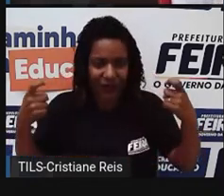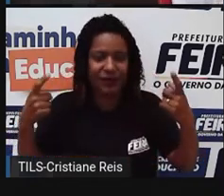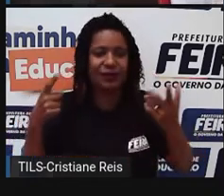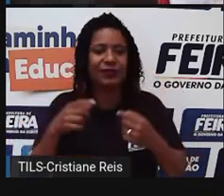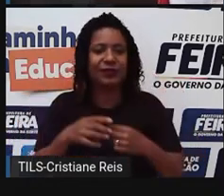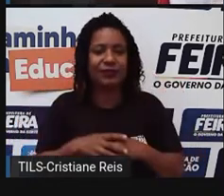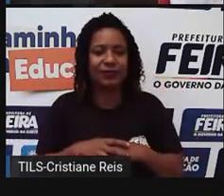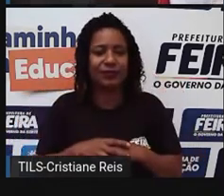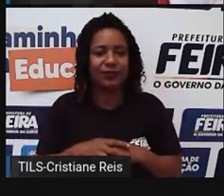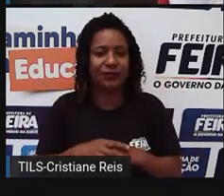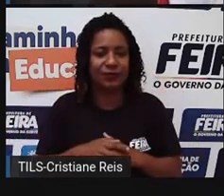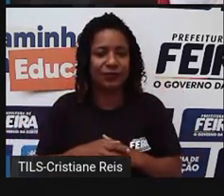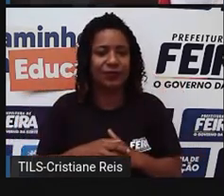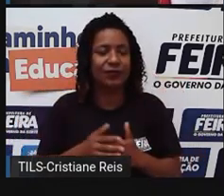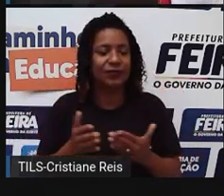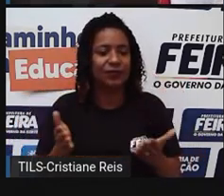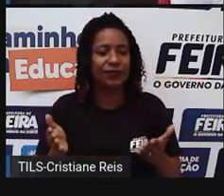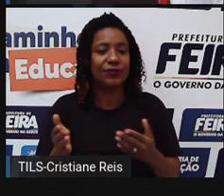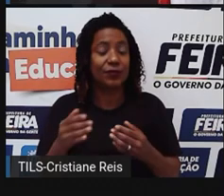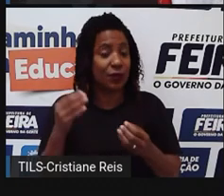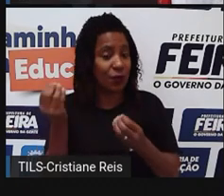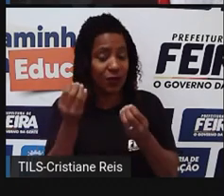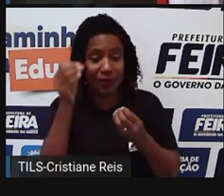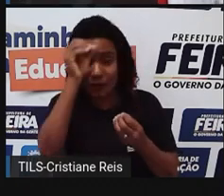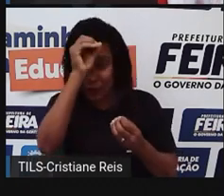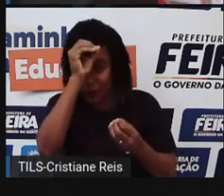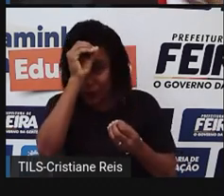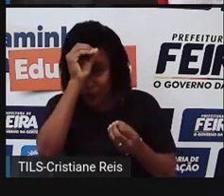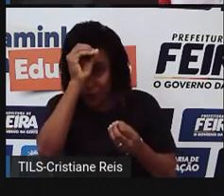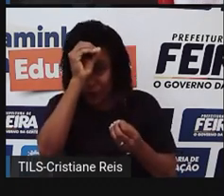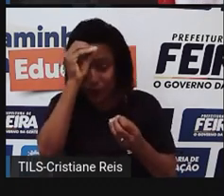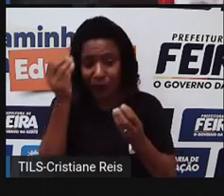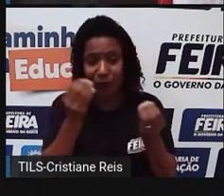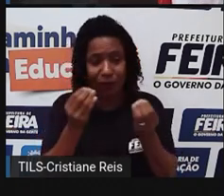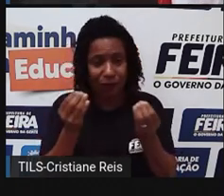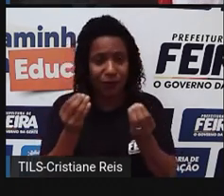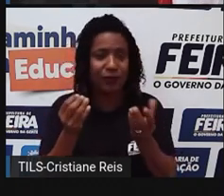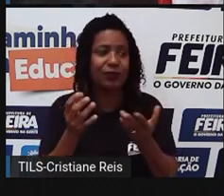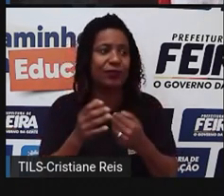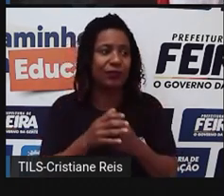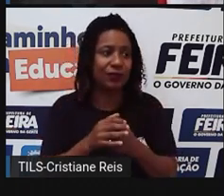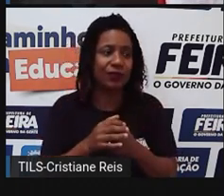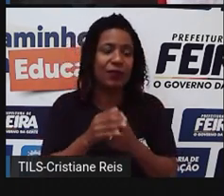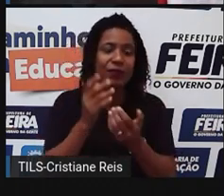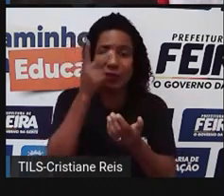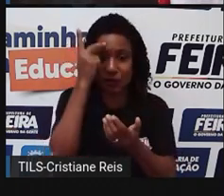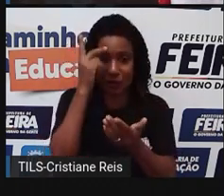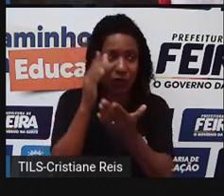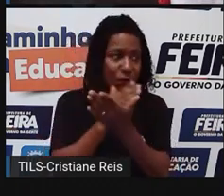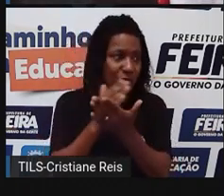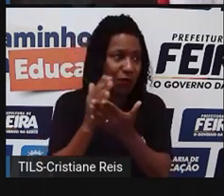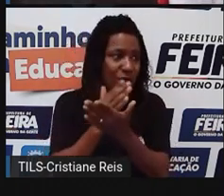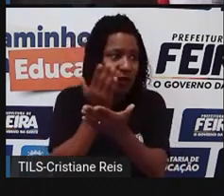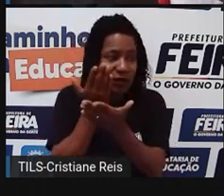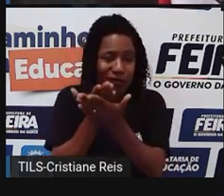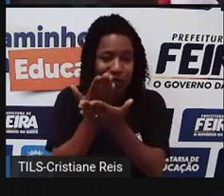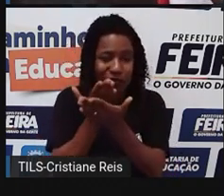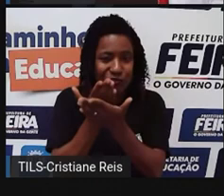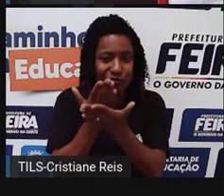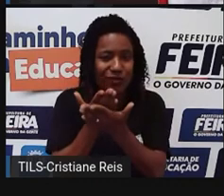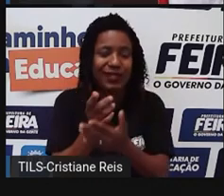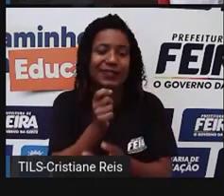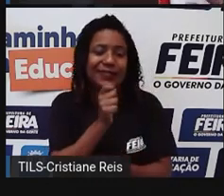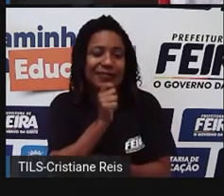a questão, né, do analfabetismo, porque muitas dessas pessoas deixam de estudar para poder, né, fazer ali